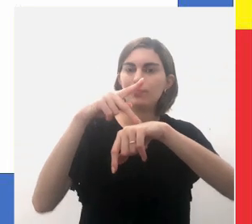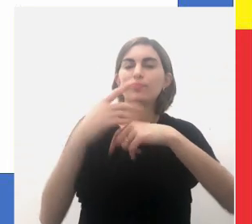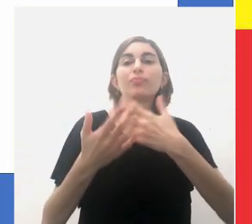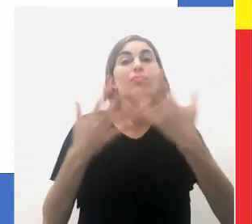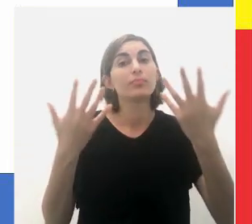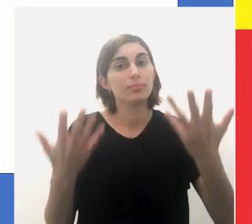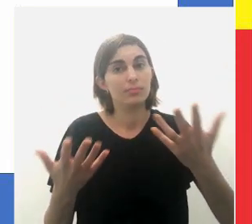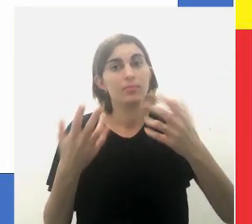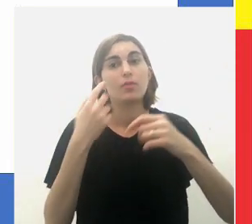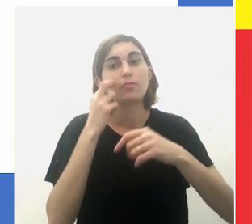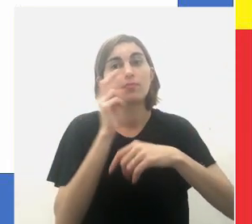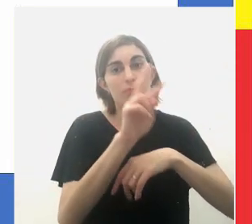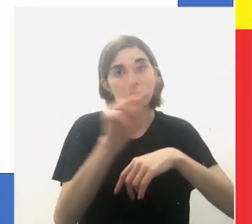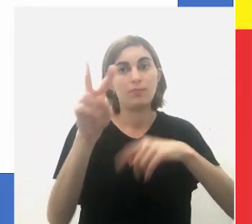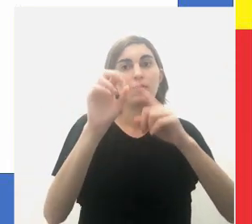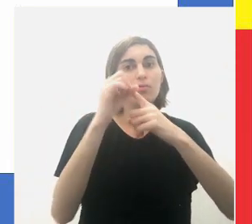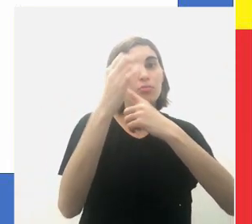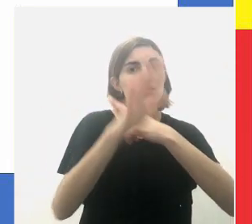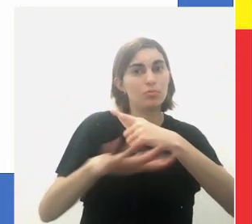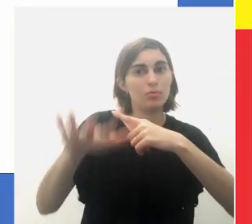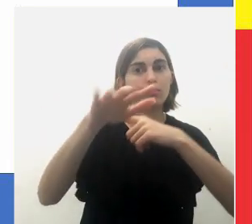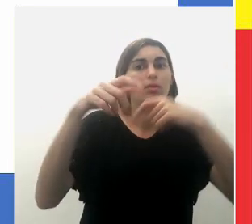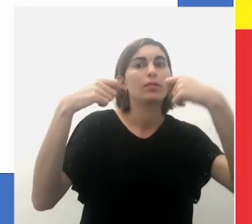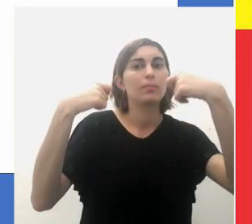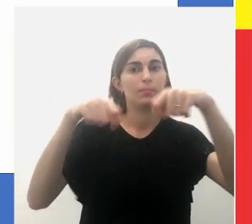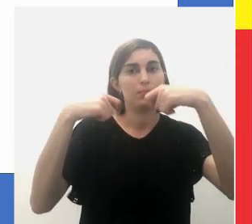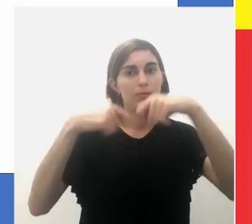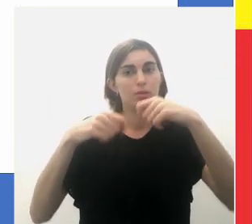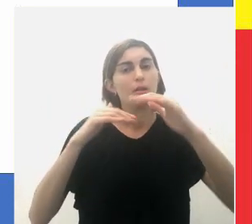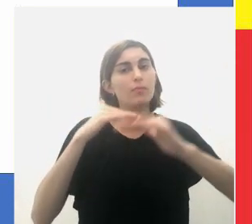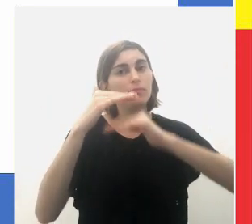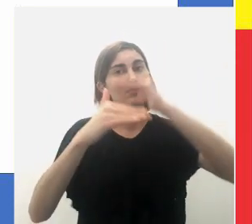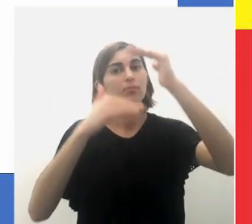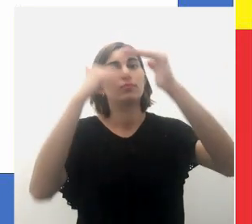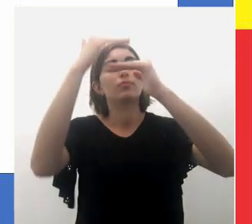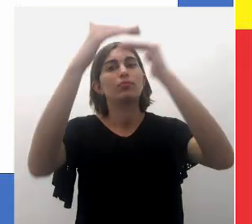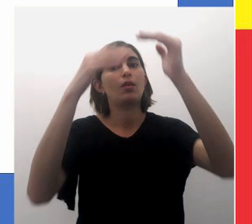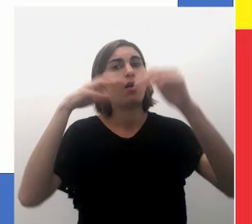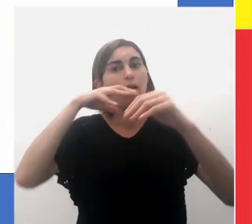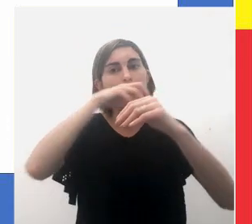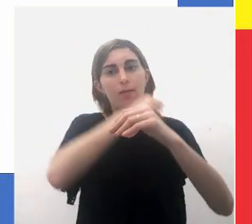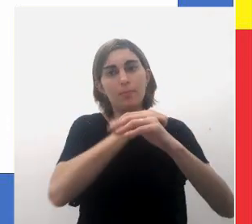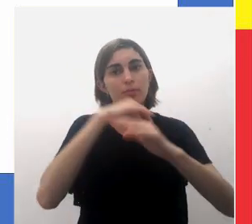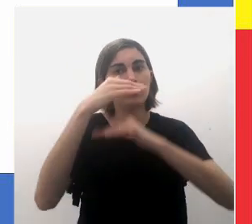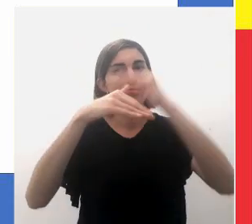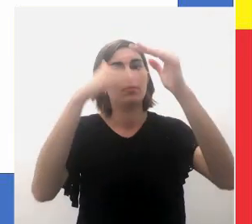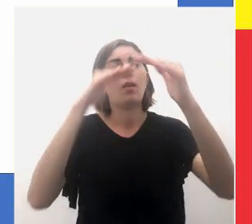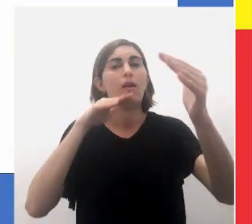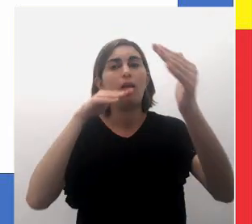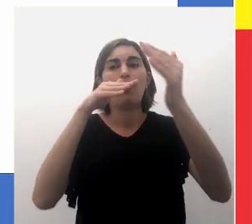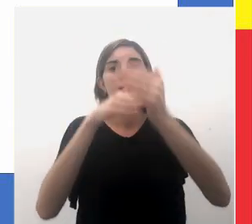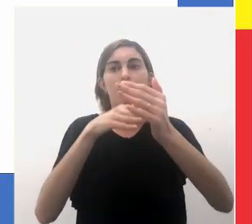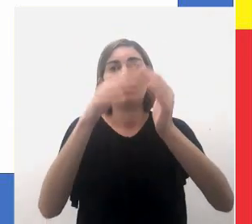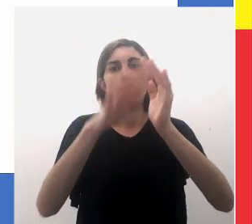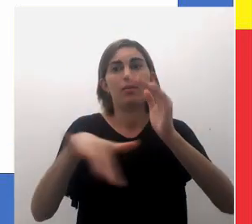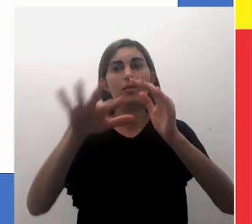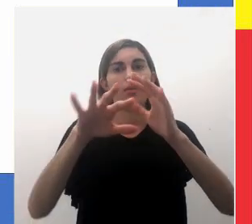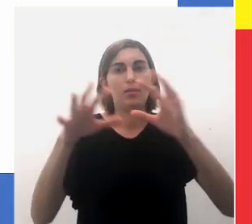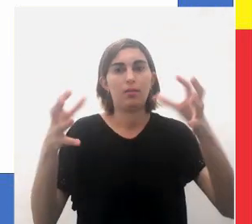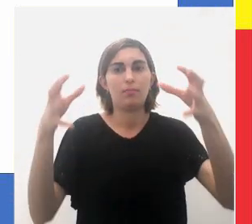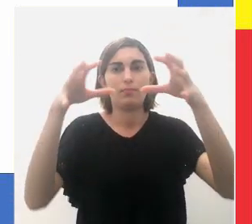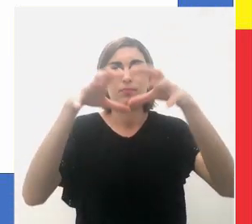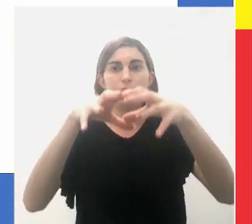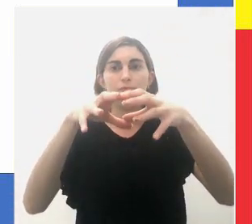considerava-se que essa sociedade precisava evoluir rapidamente até serem